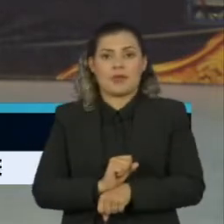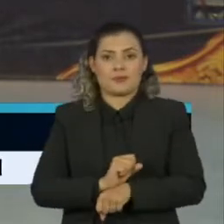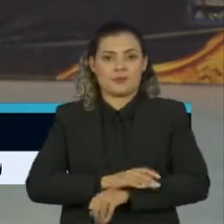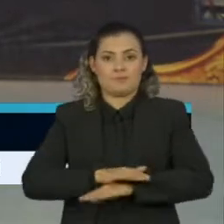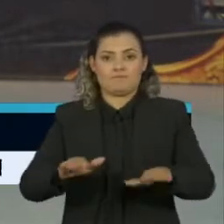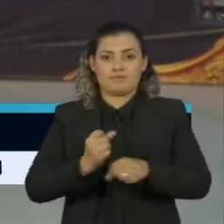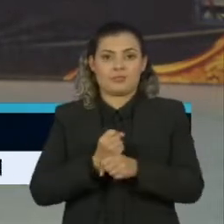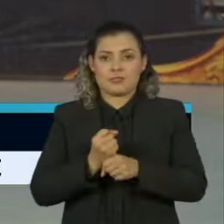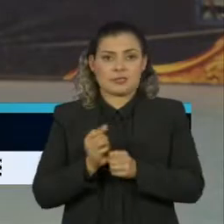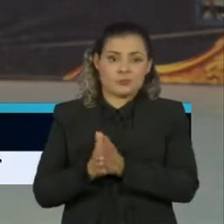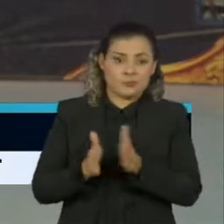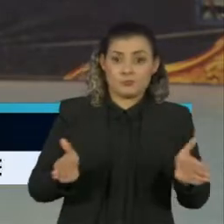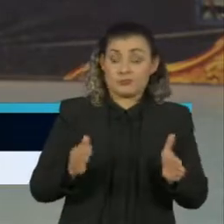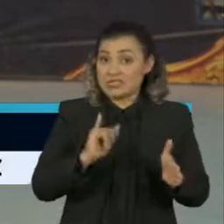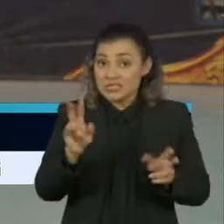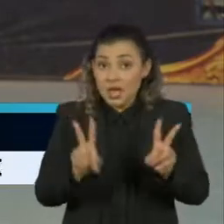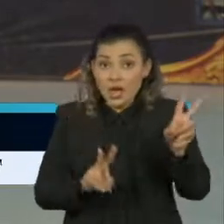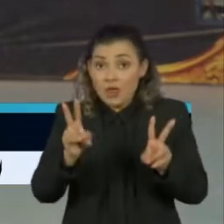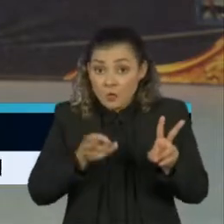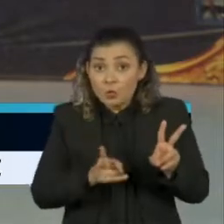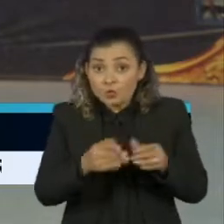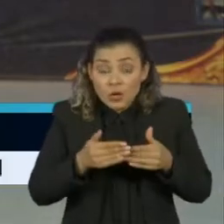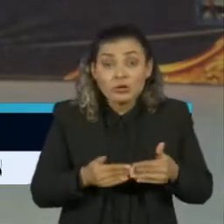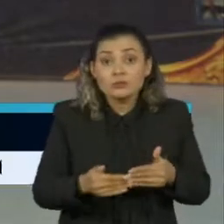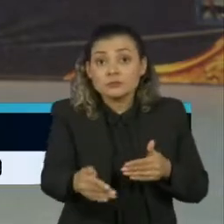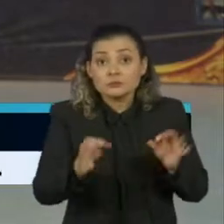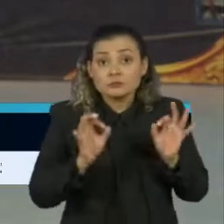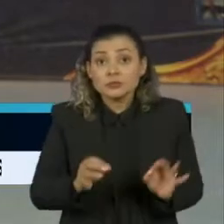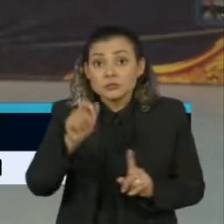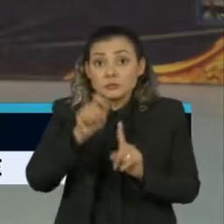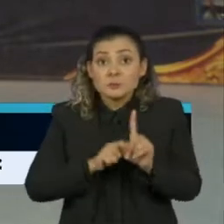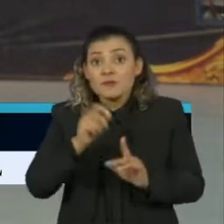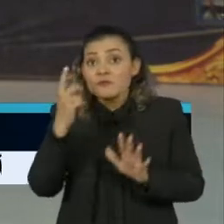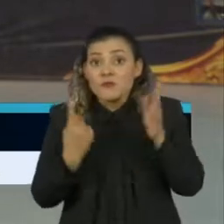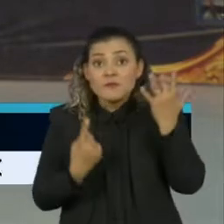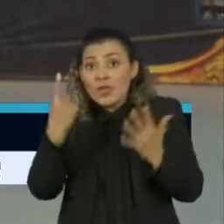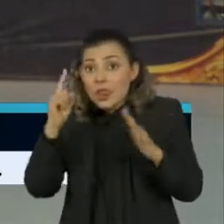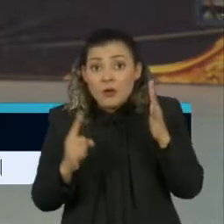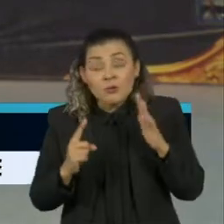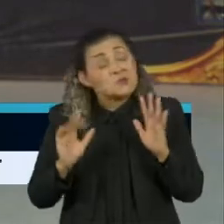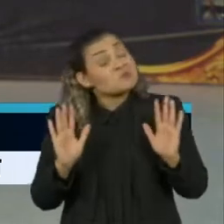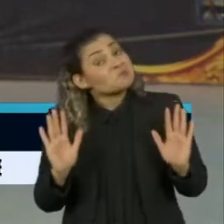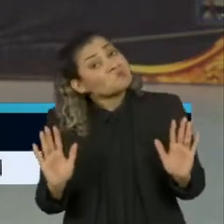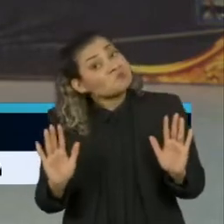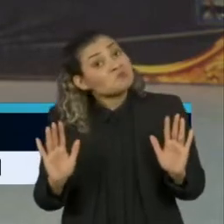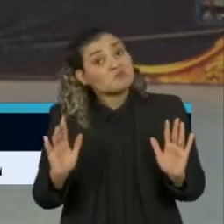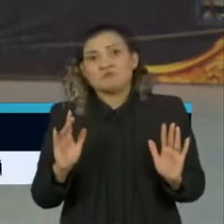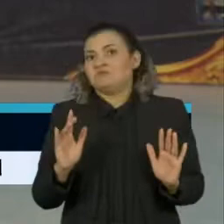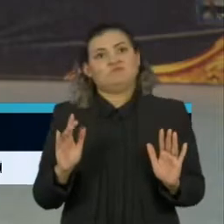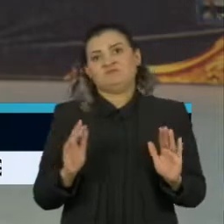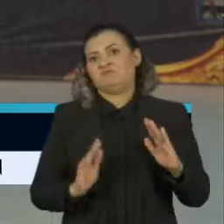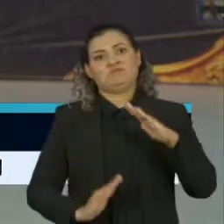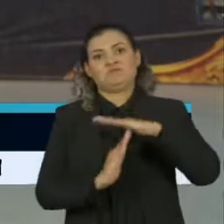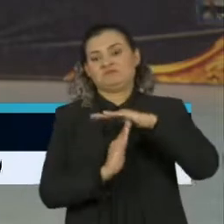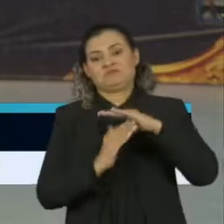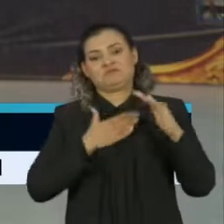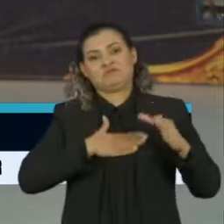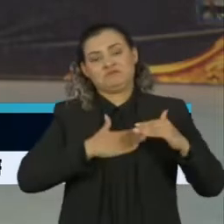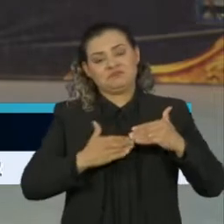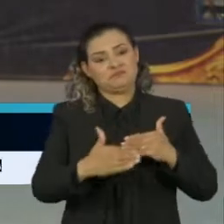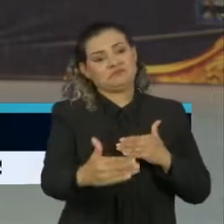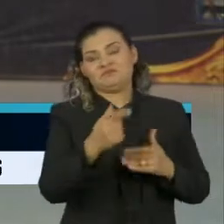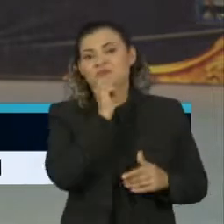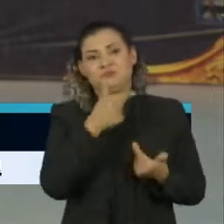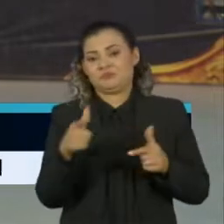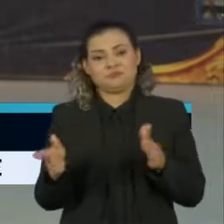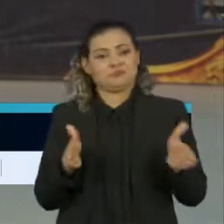esse ano. Se o Carnaval continuar no prazo, se for mesmo no mês, na data original, que é fevereiro, o limite é agosto. Porque senão a gente não vai ter um